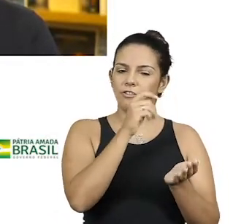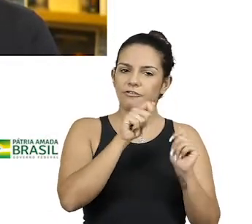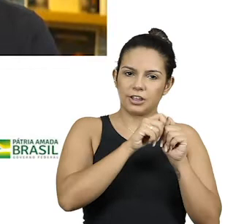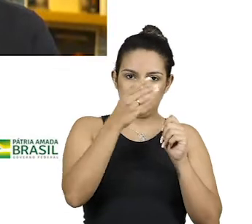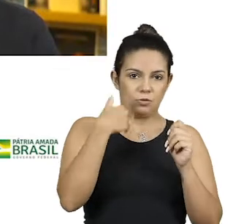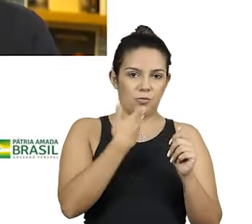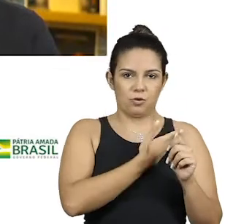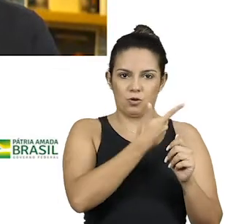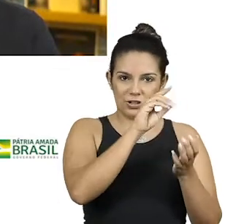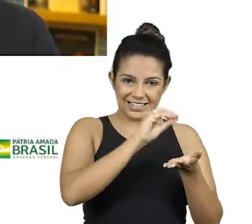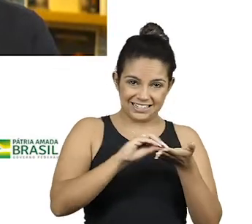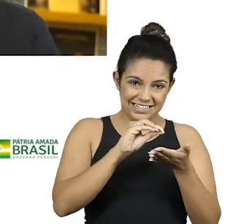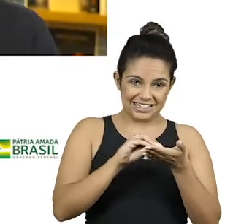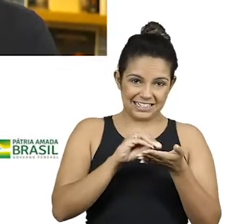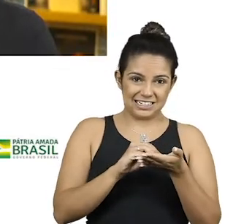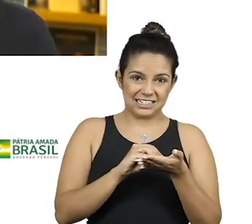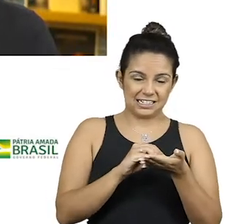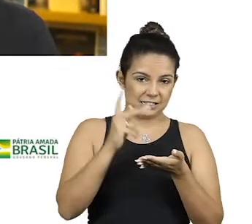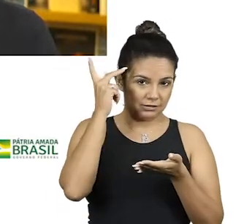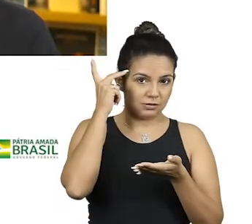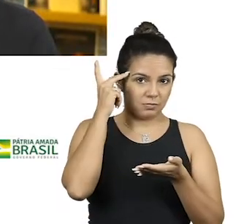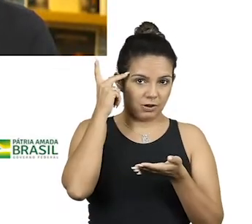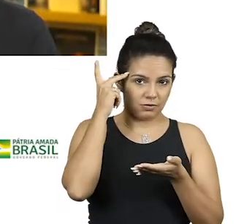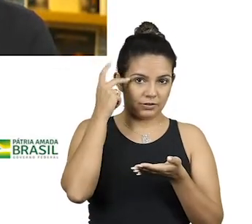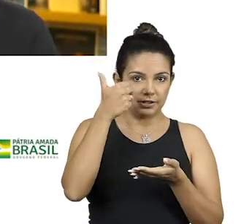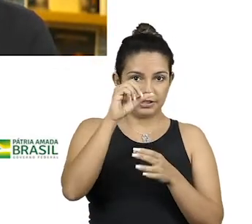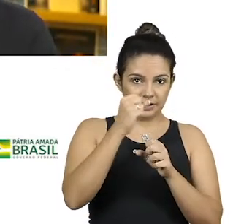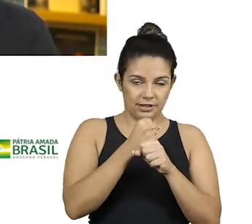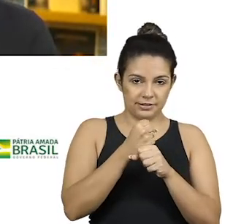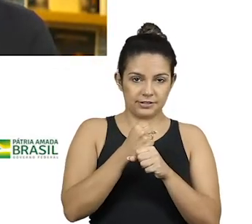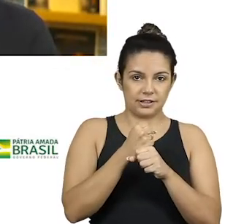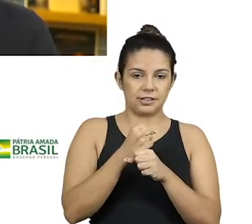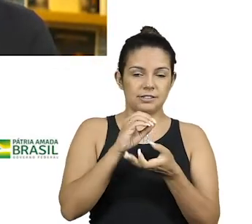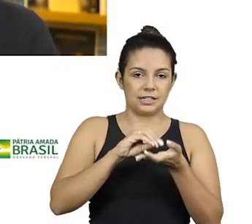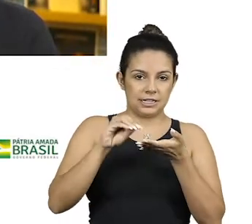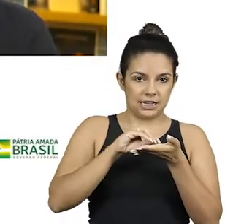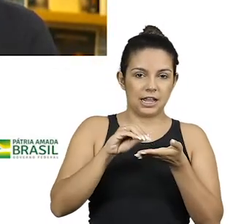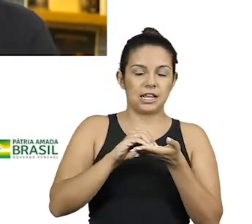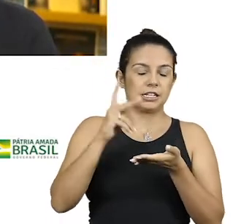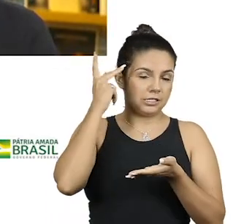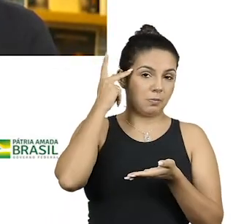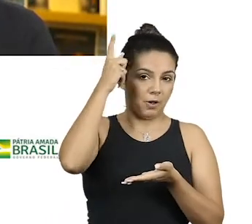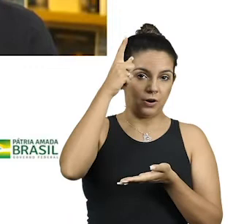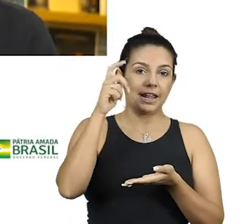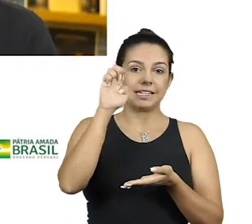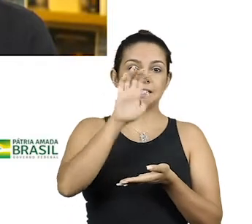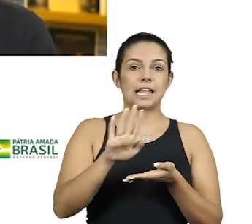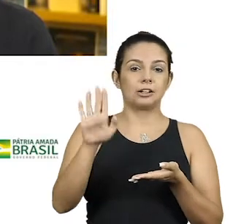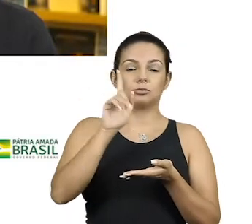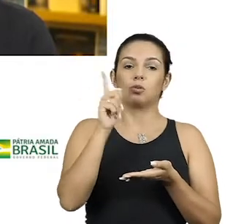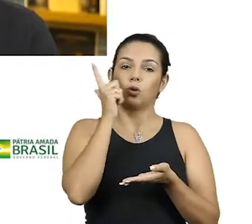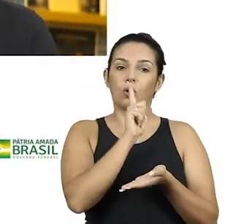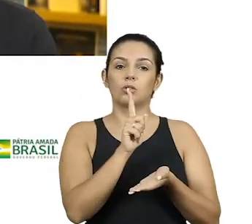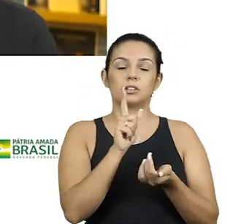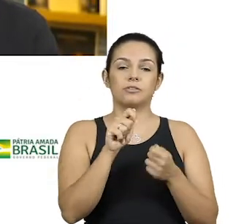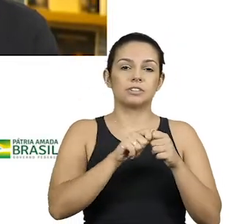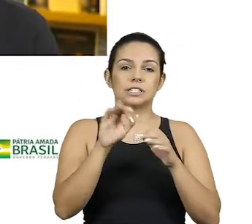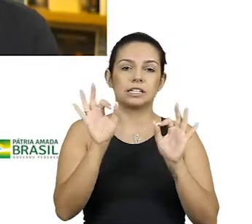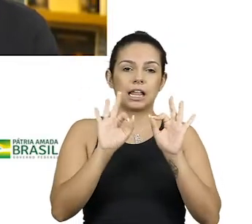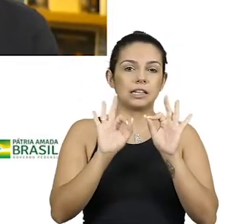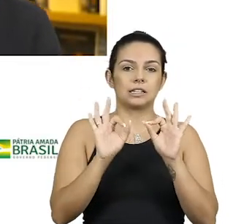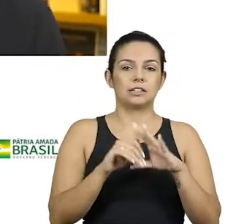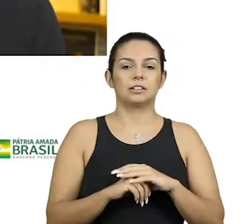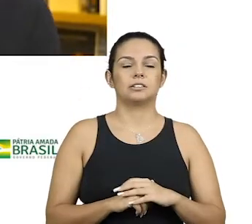secretário de Estado de São Paulo, 10 anos como secretário de Estado de São Paulo, porque ele não produziu nada. Você prestou atenção nisso?